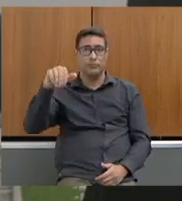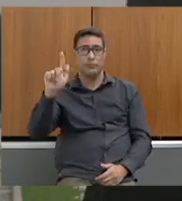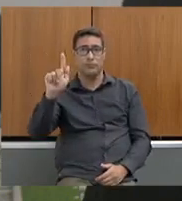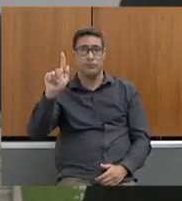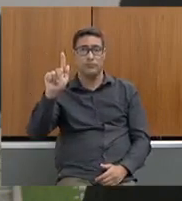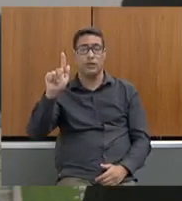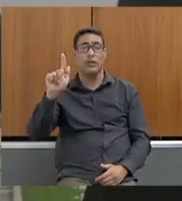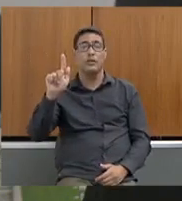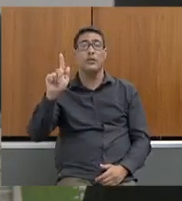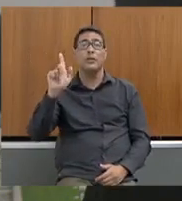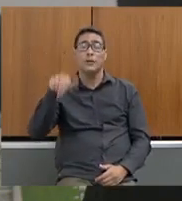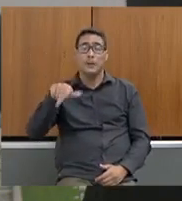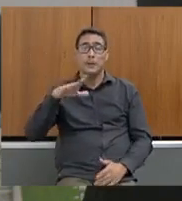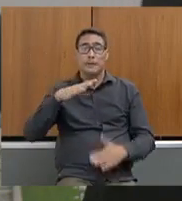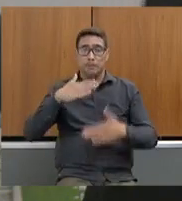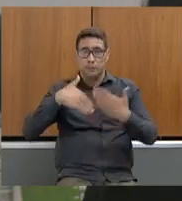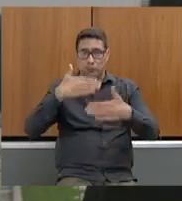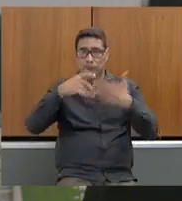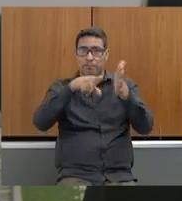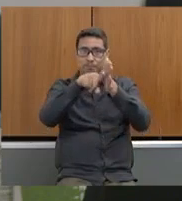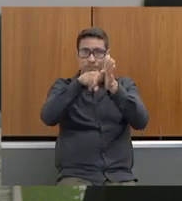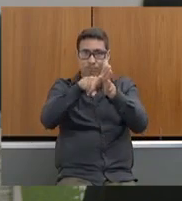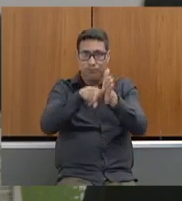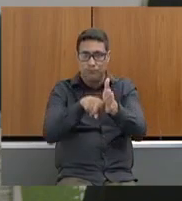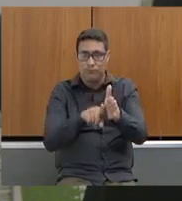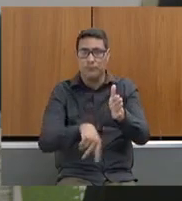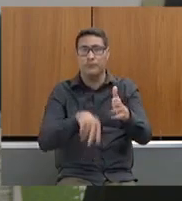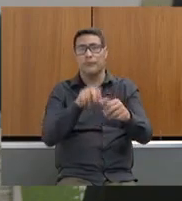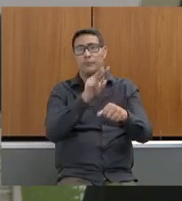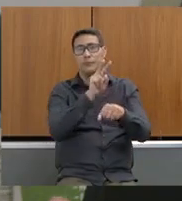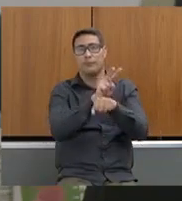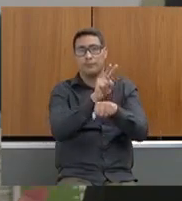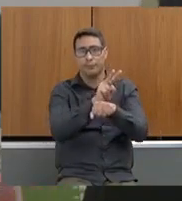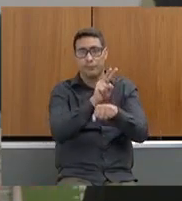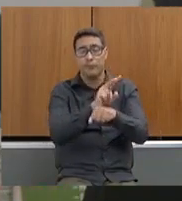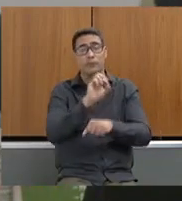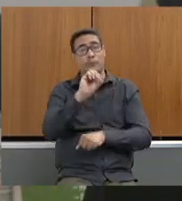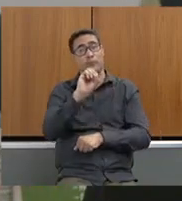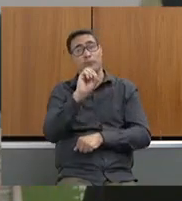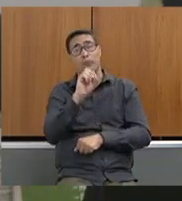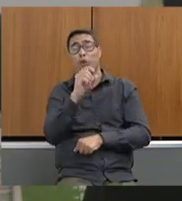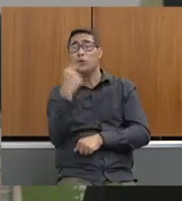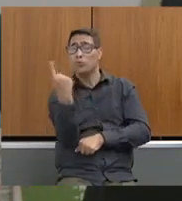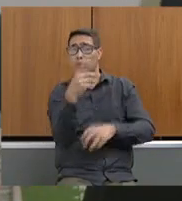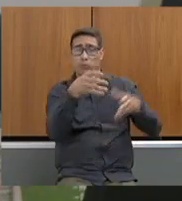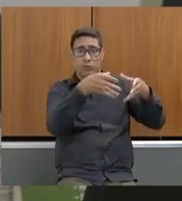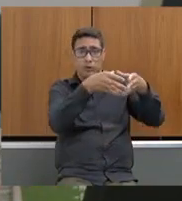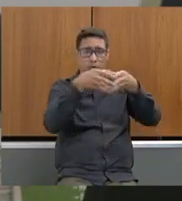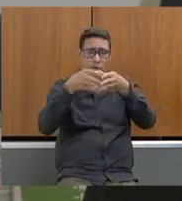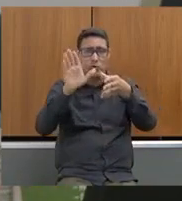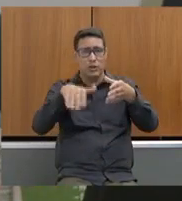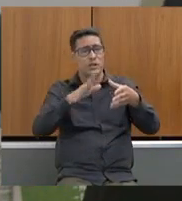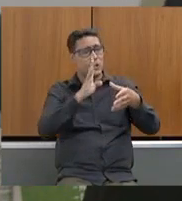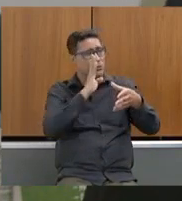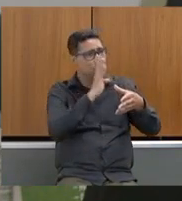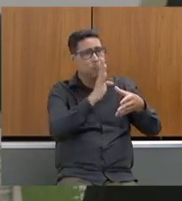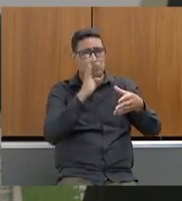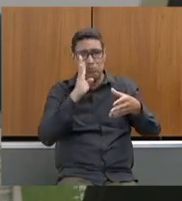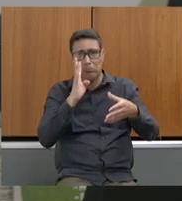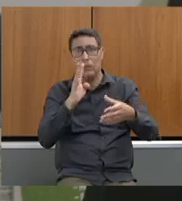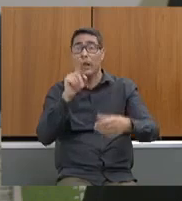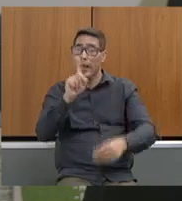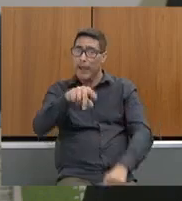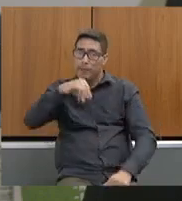o desenvolvimento de fiscalizações preventivas, ouvir todos os setores, é primordial.